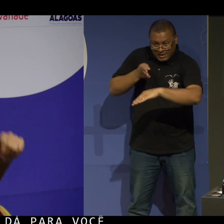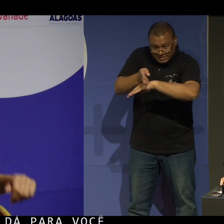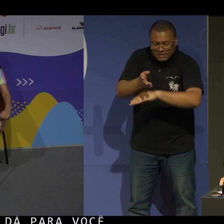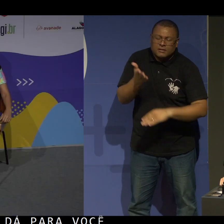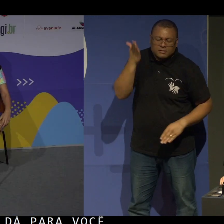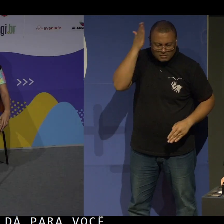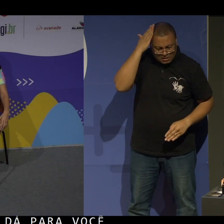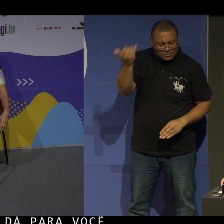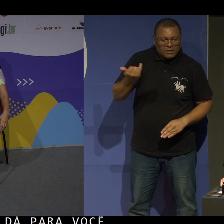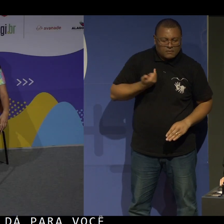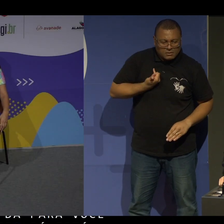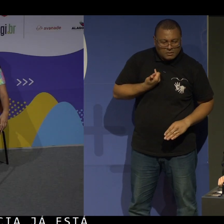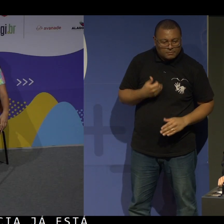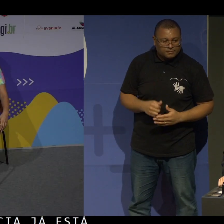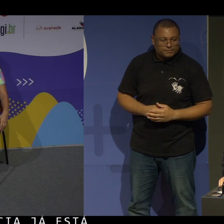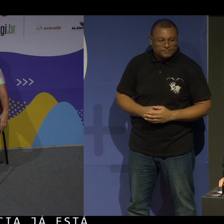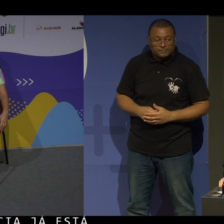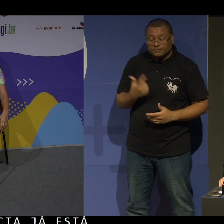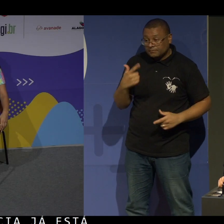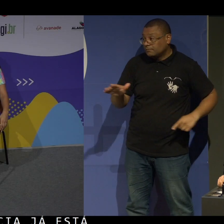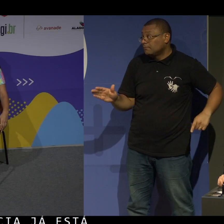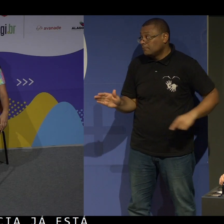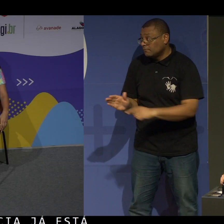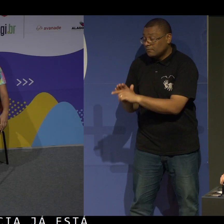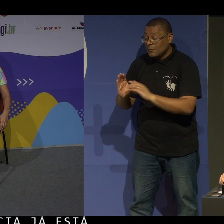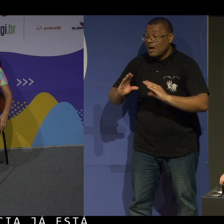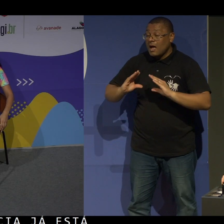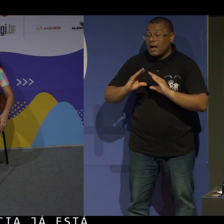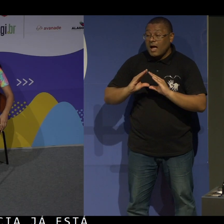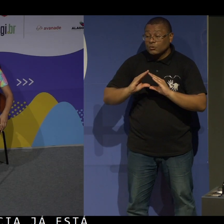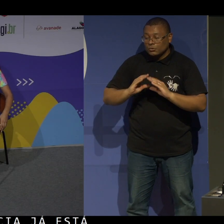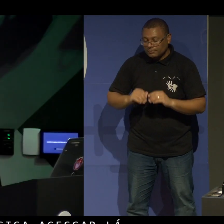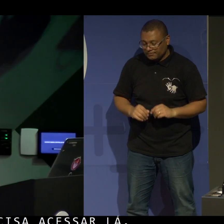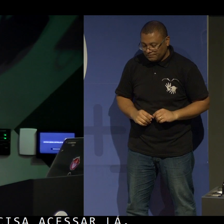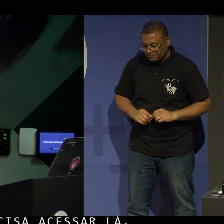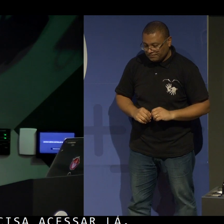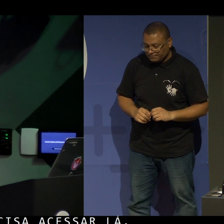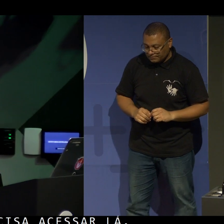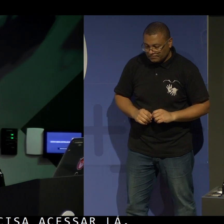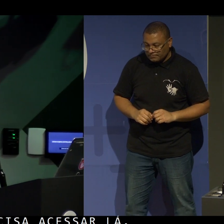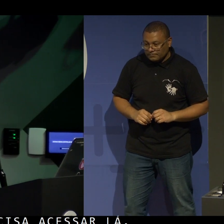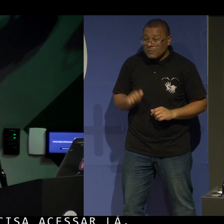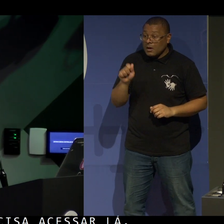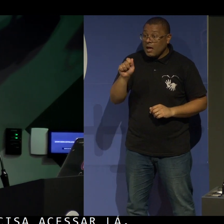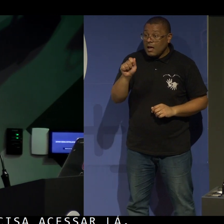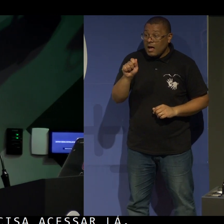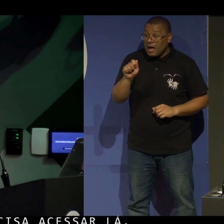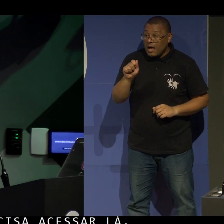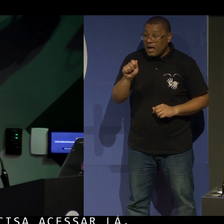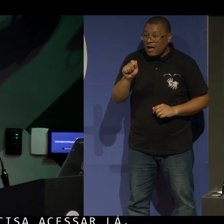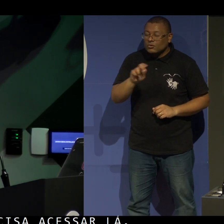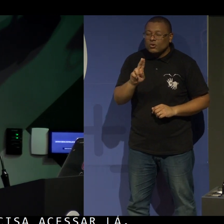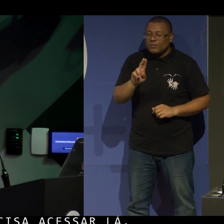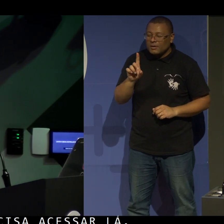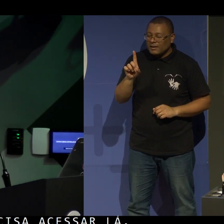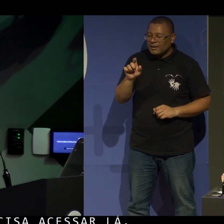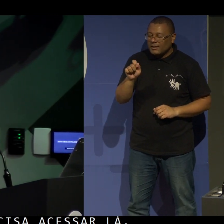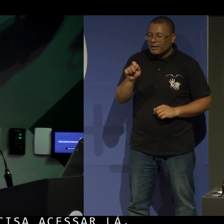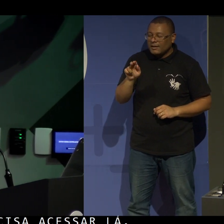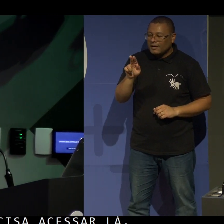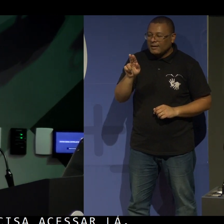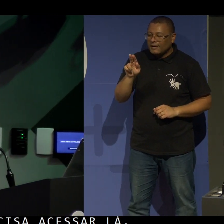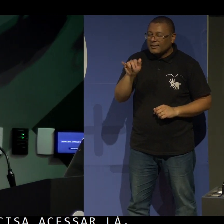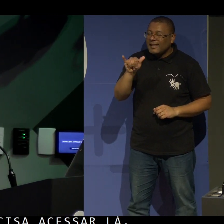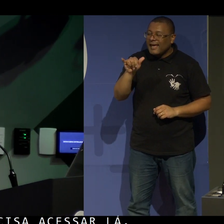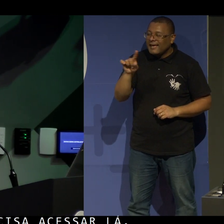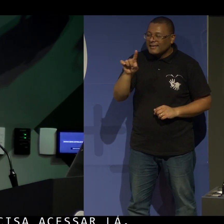lá. Pergunta para a Cato, arroba Deise V Farias, estou